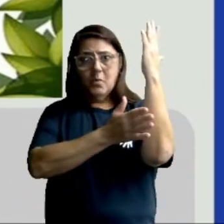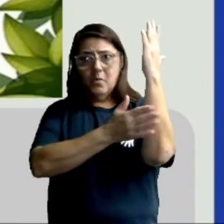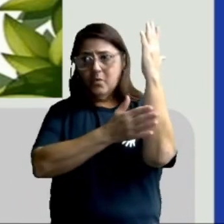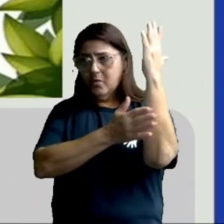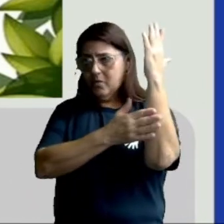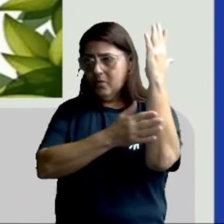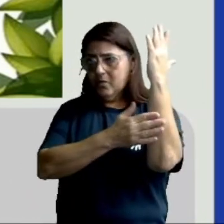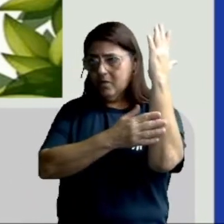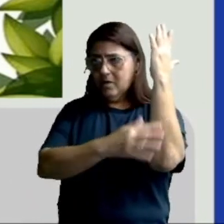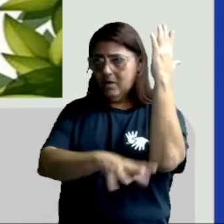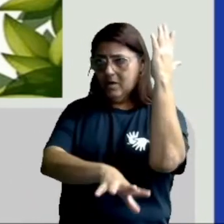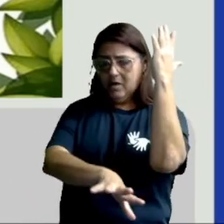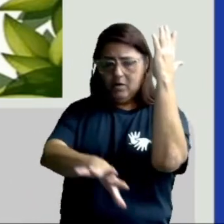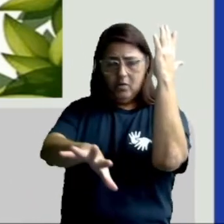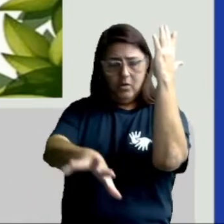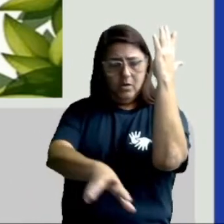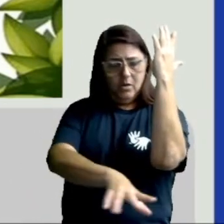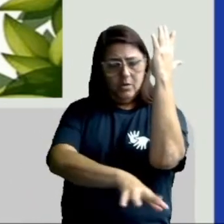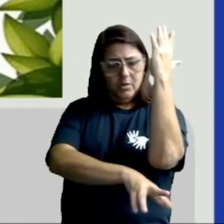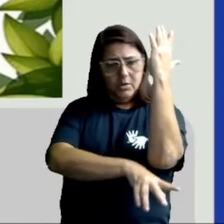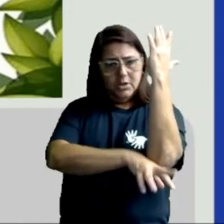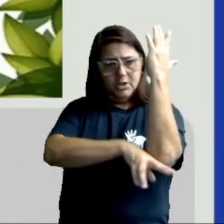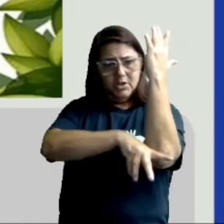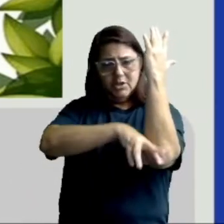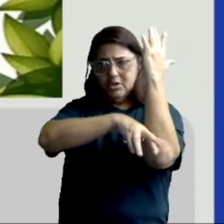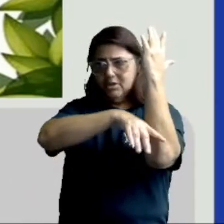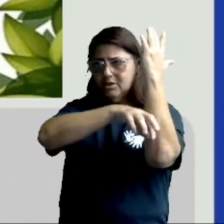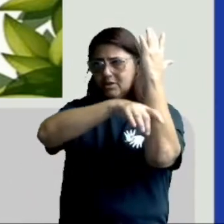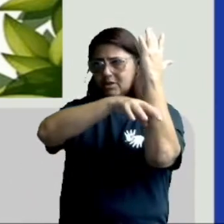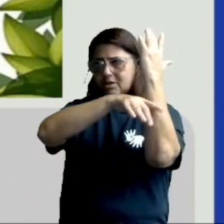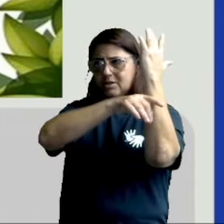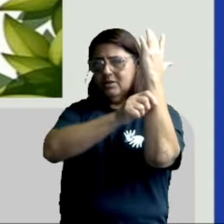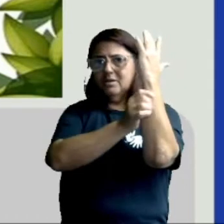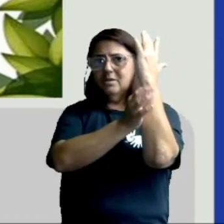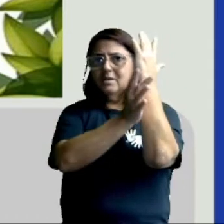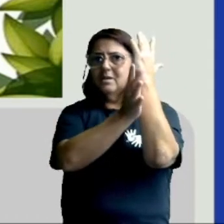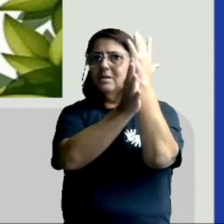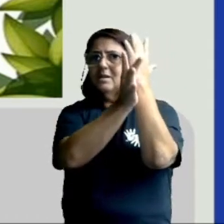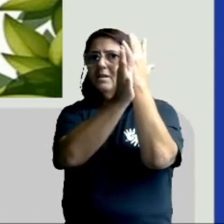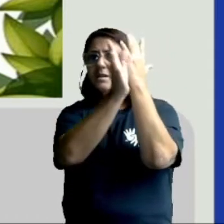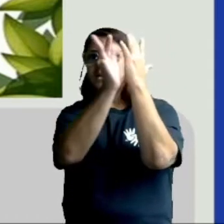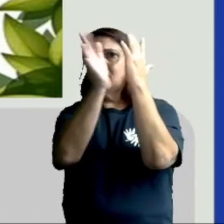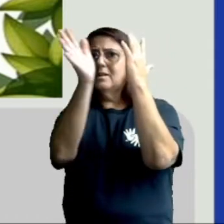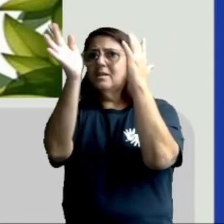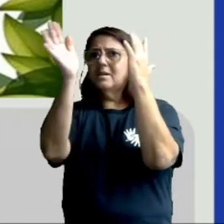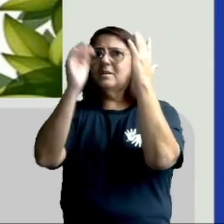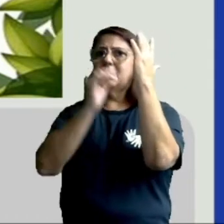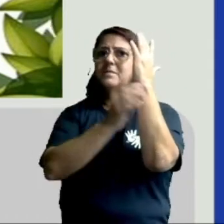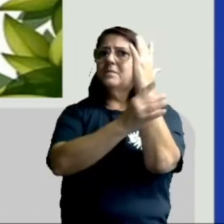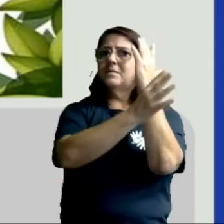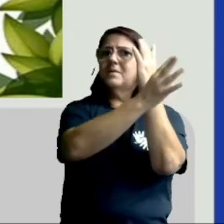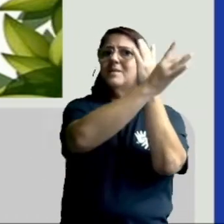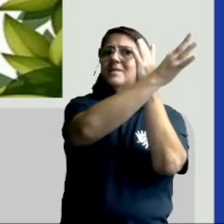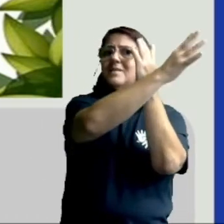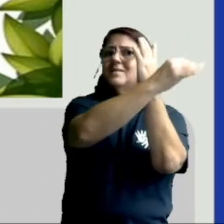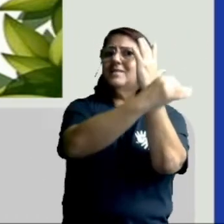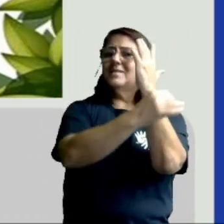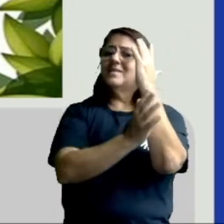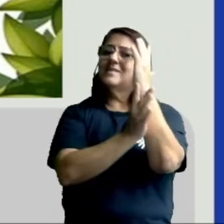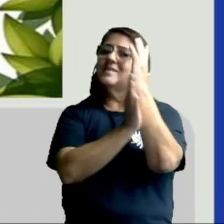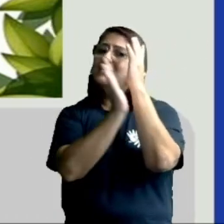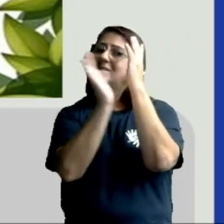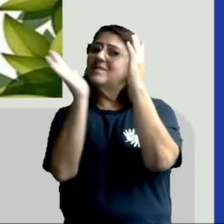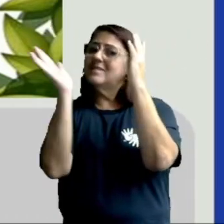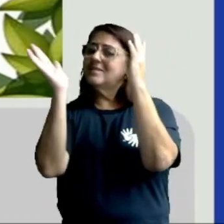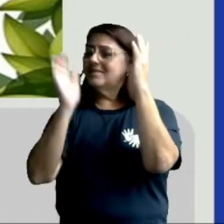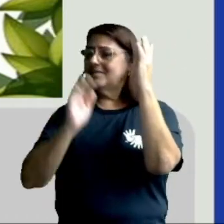transporta, leva esses sais minerais e a água para toda a planta. Vejam que